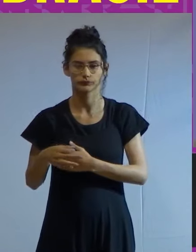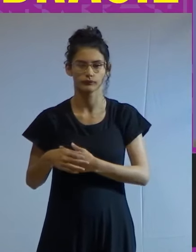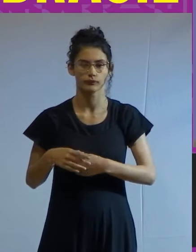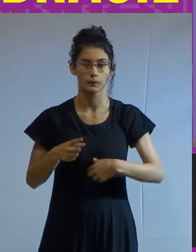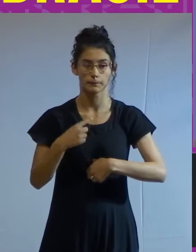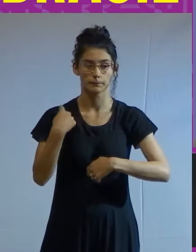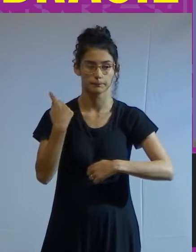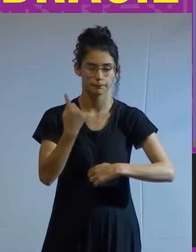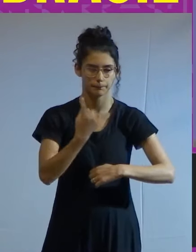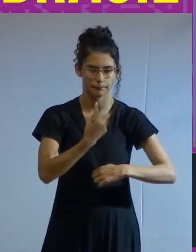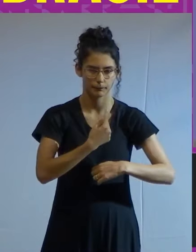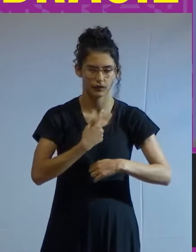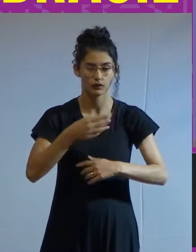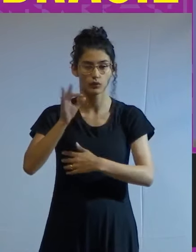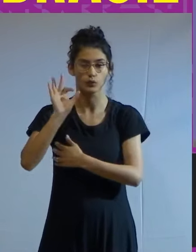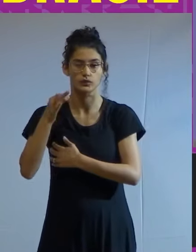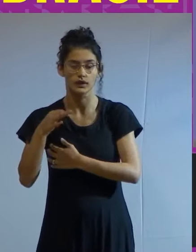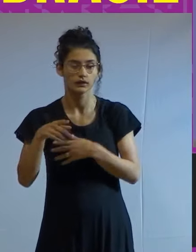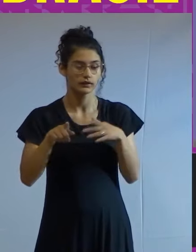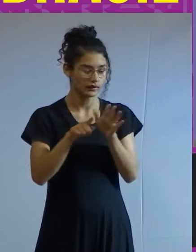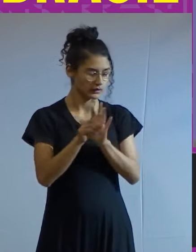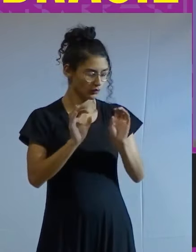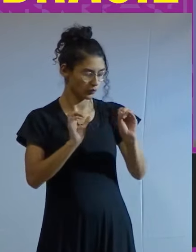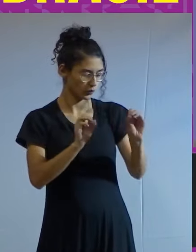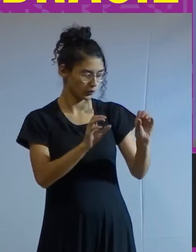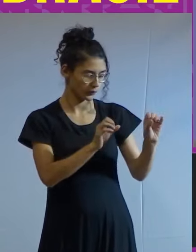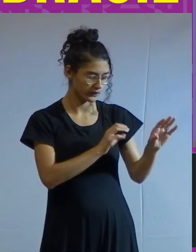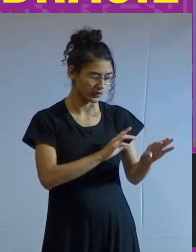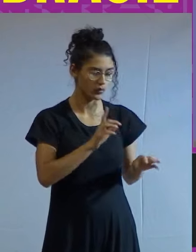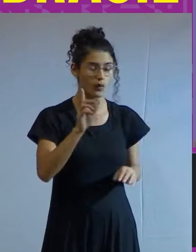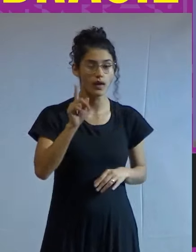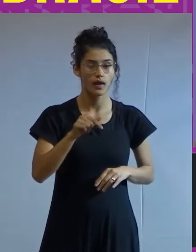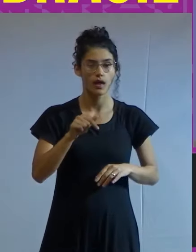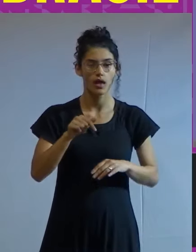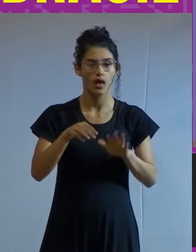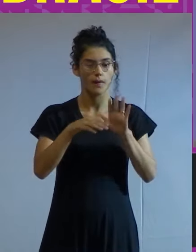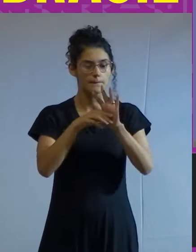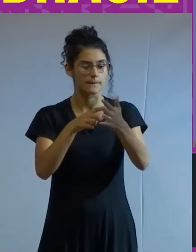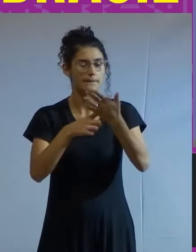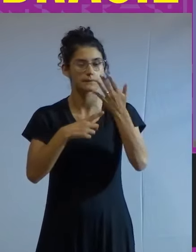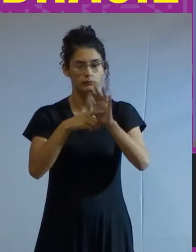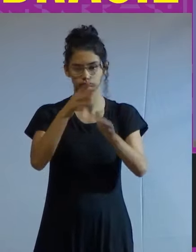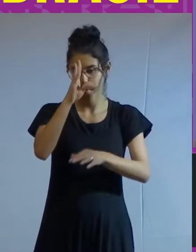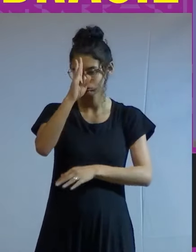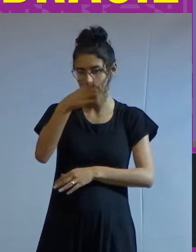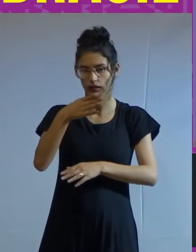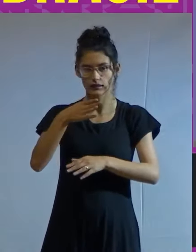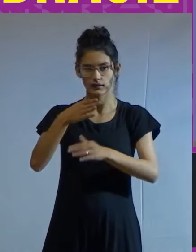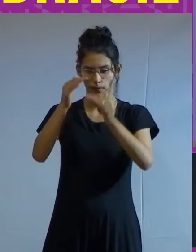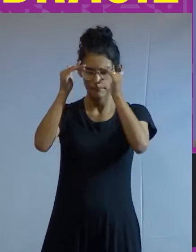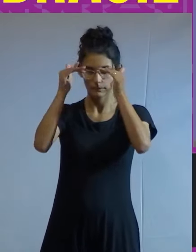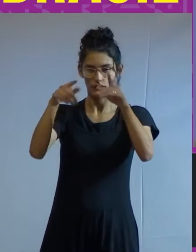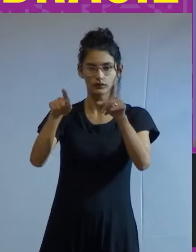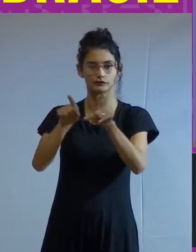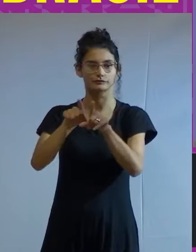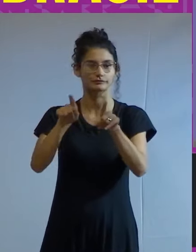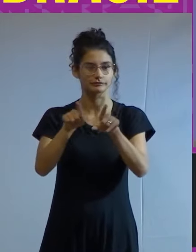Para nós, o ideal da questão do ensino é a instrução gratuita e obrigatória.